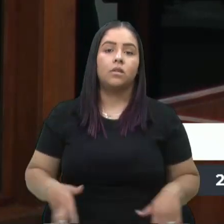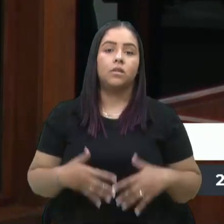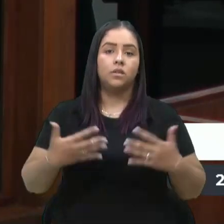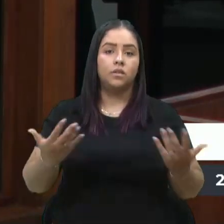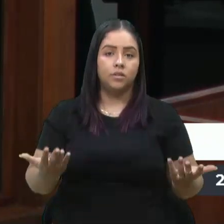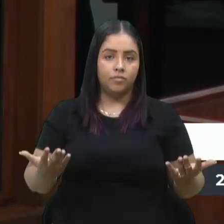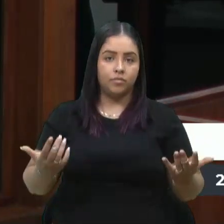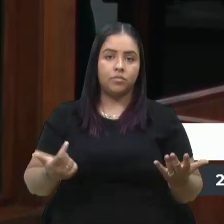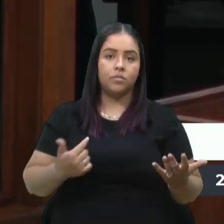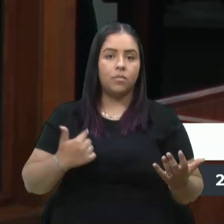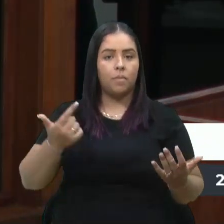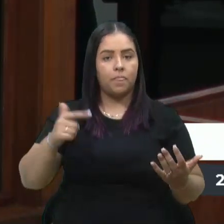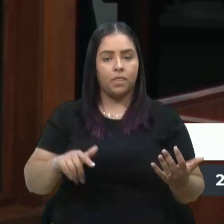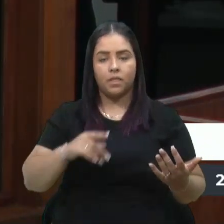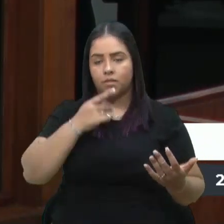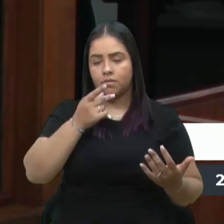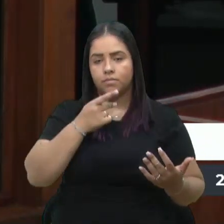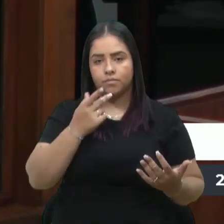reforço isso.